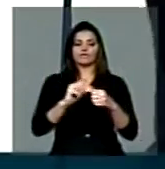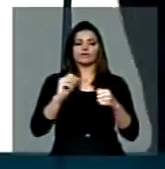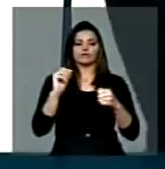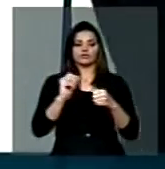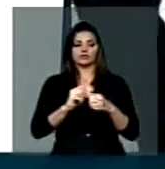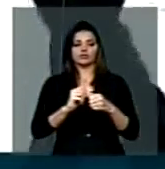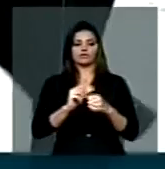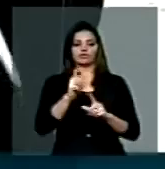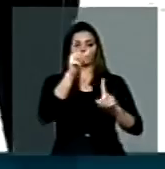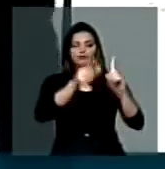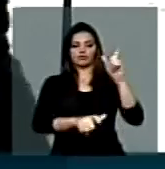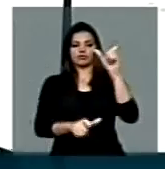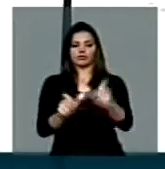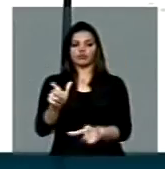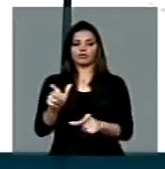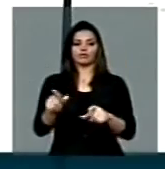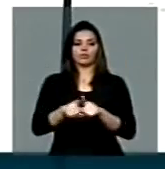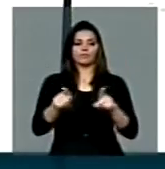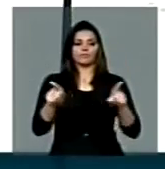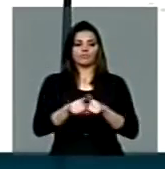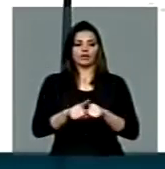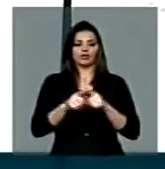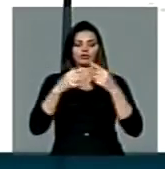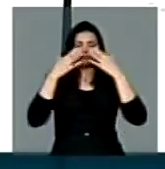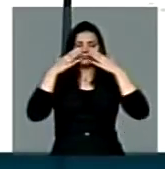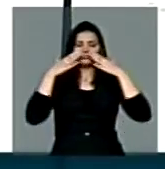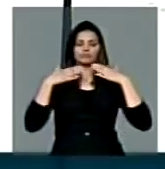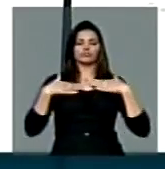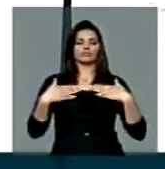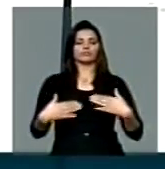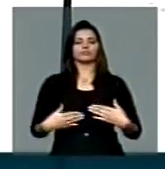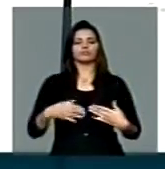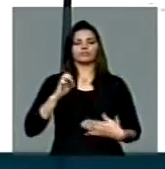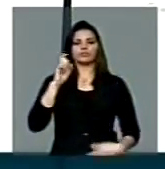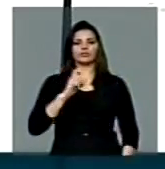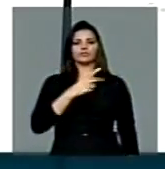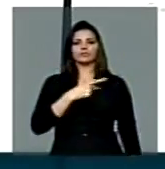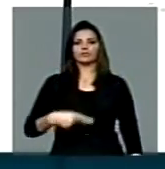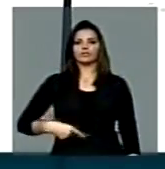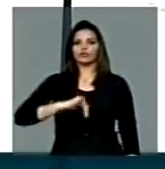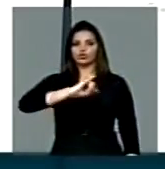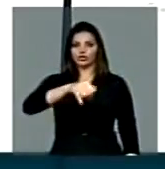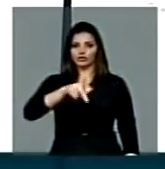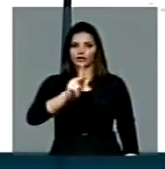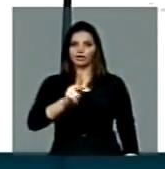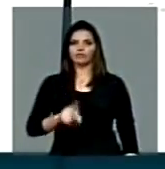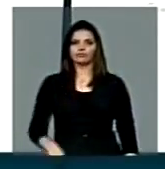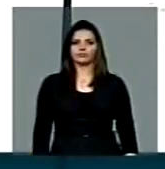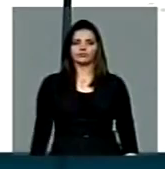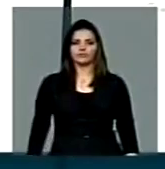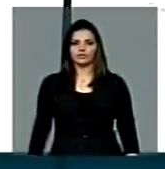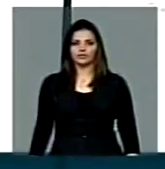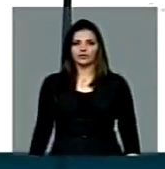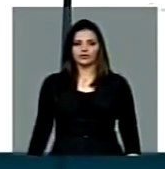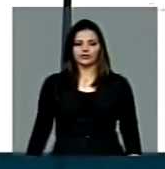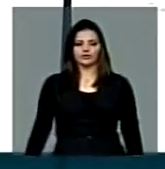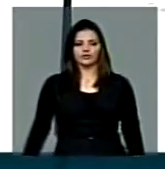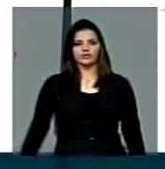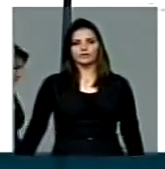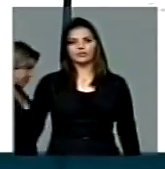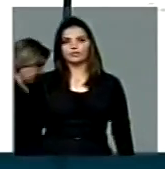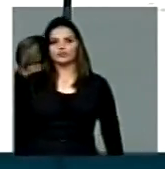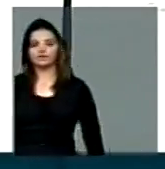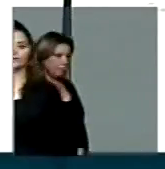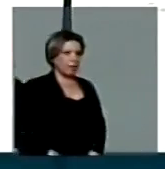ser feito em relação aos restos mortais do ex-presidente Juscelino Kubitschek e do líder